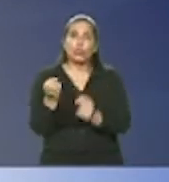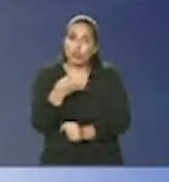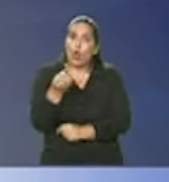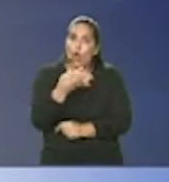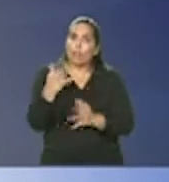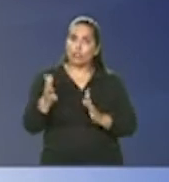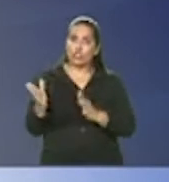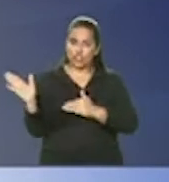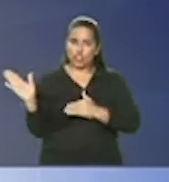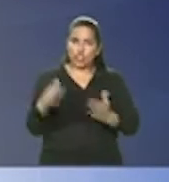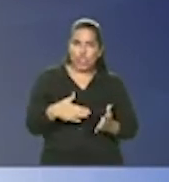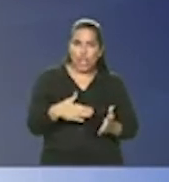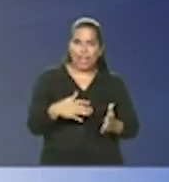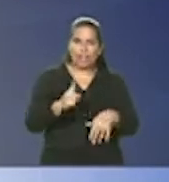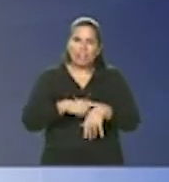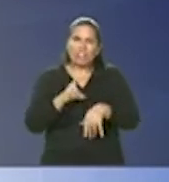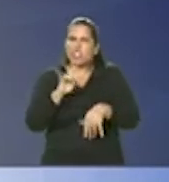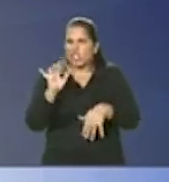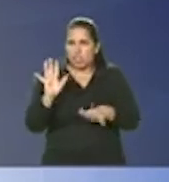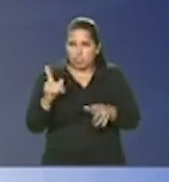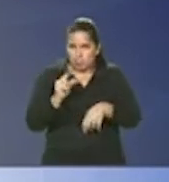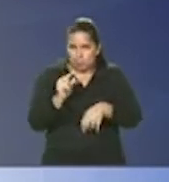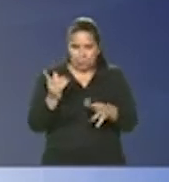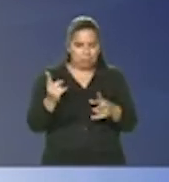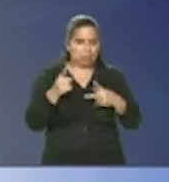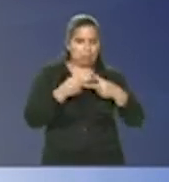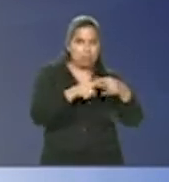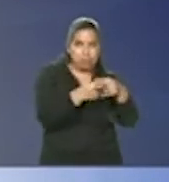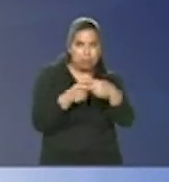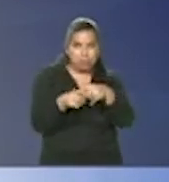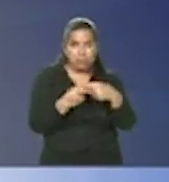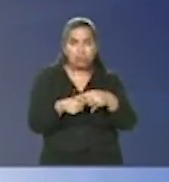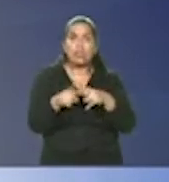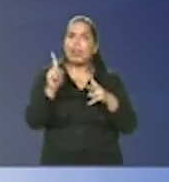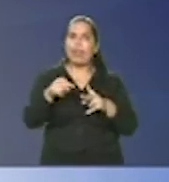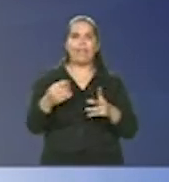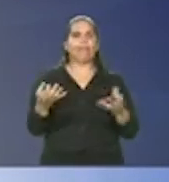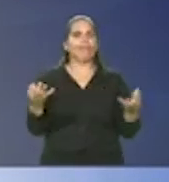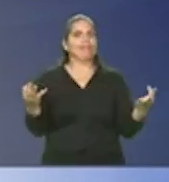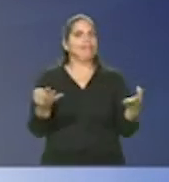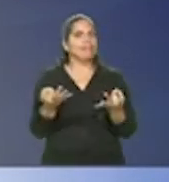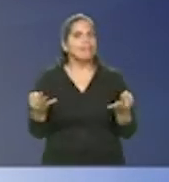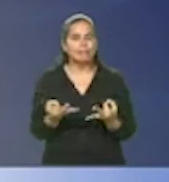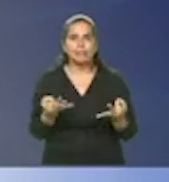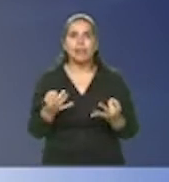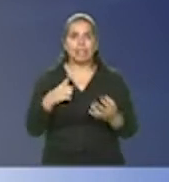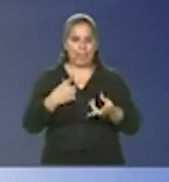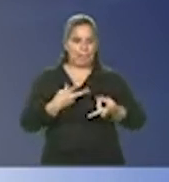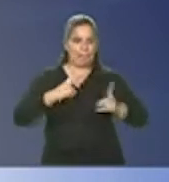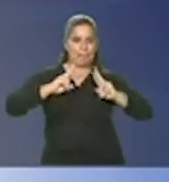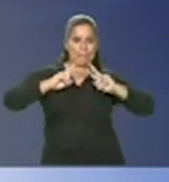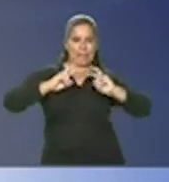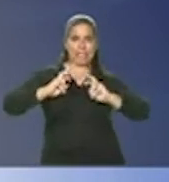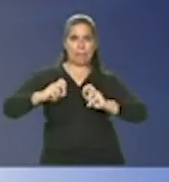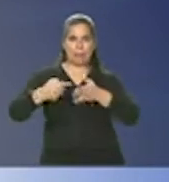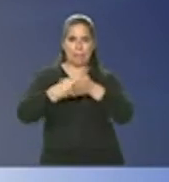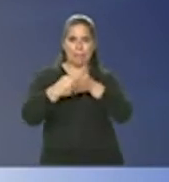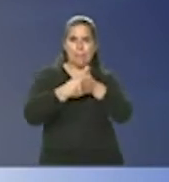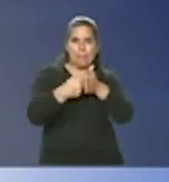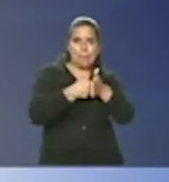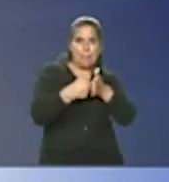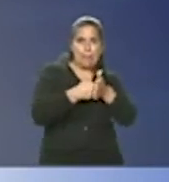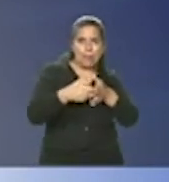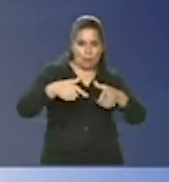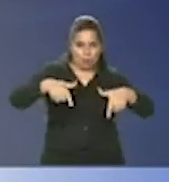tomógrafos que chegaram há poucos dias e isso é uma excelente maneira da gente tanto diagnosticar a pneumonia dessa